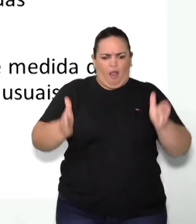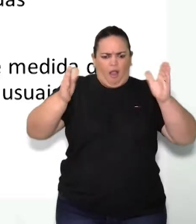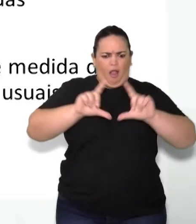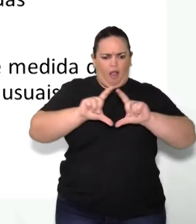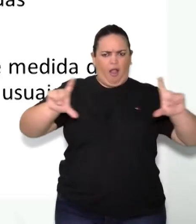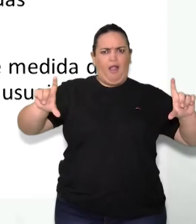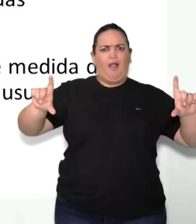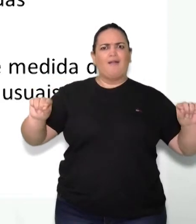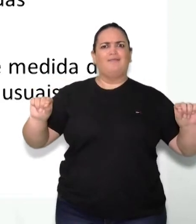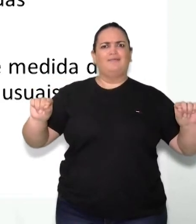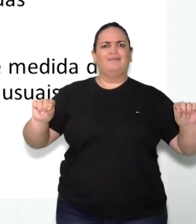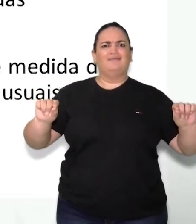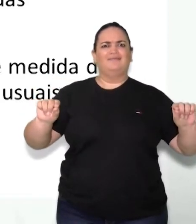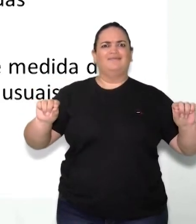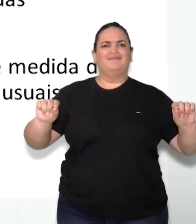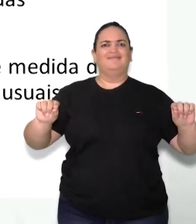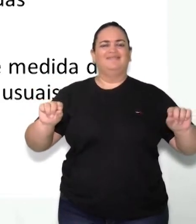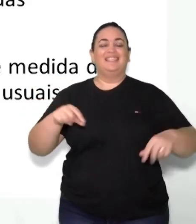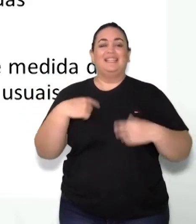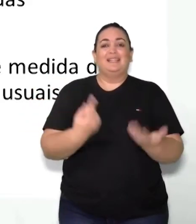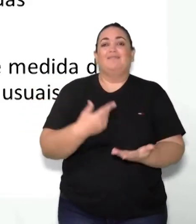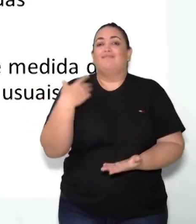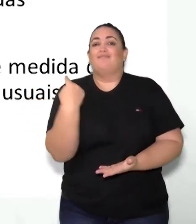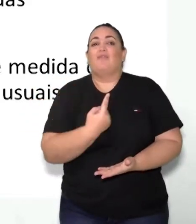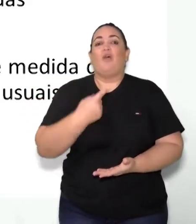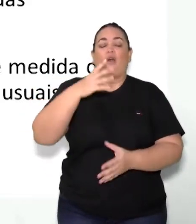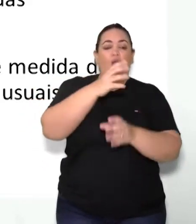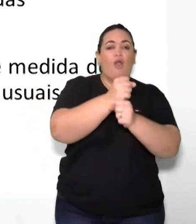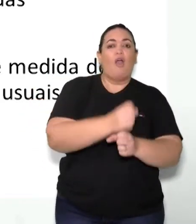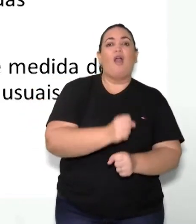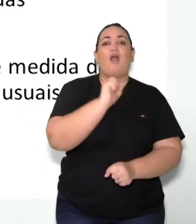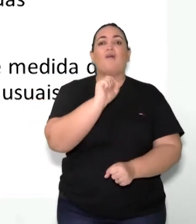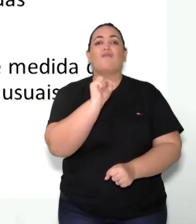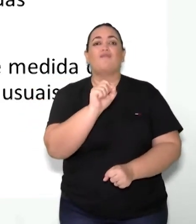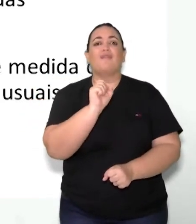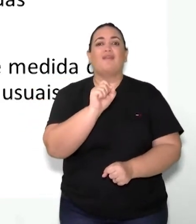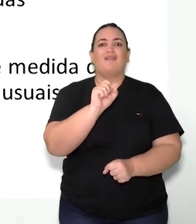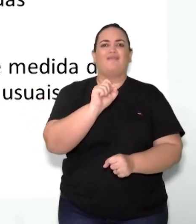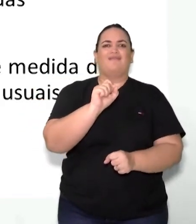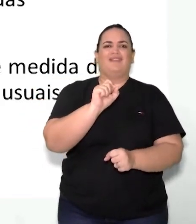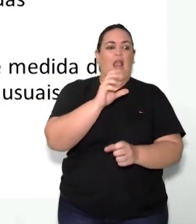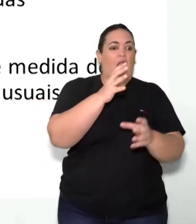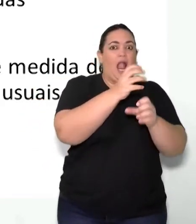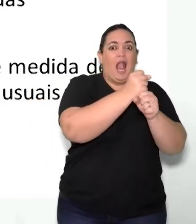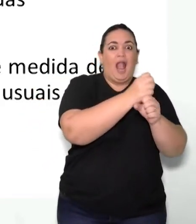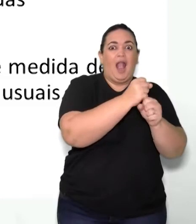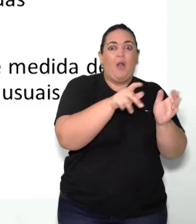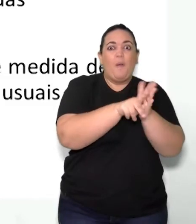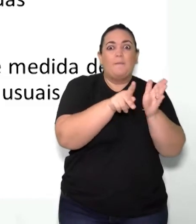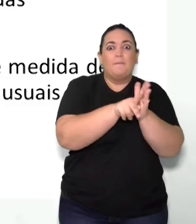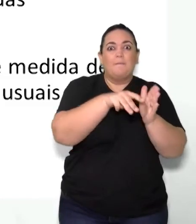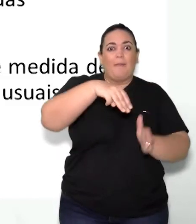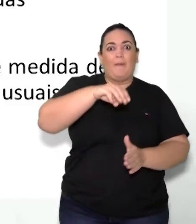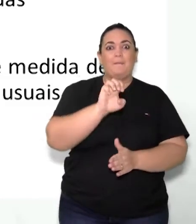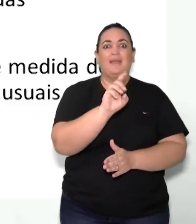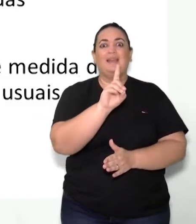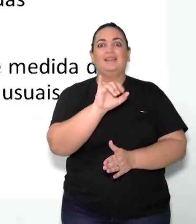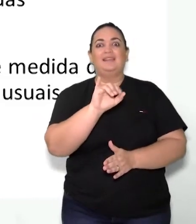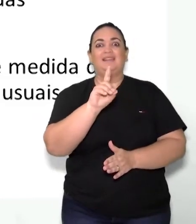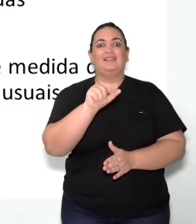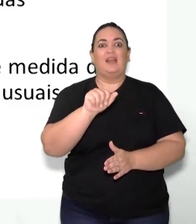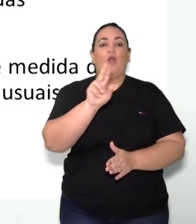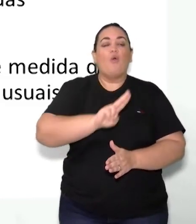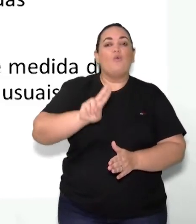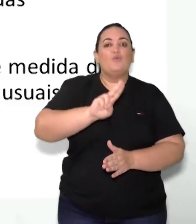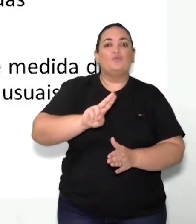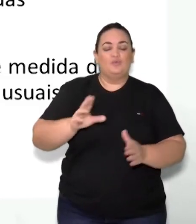Na nossa habilidade, iremos resolver elaborar problemas com cálculos de medida de volume com blocos retangulares,